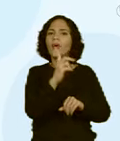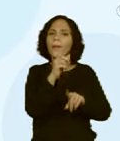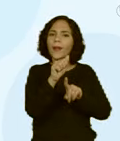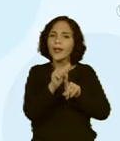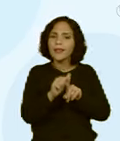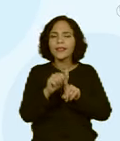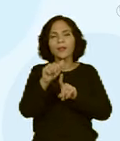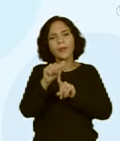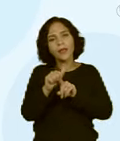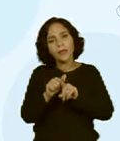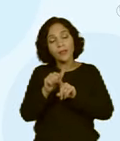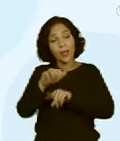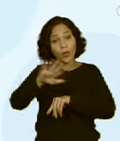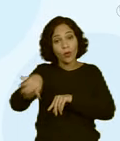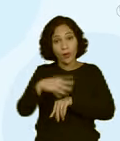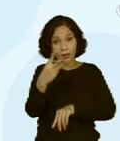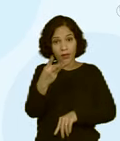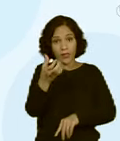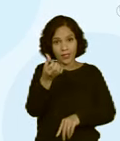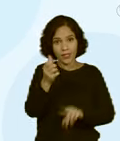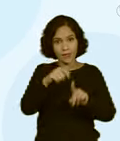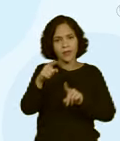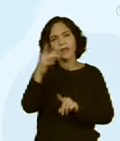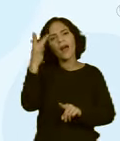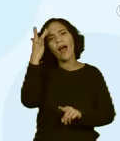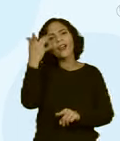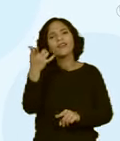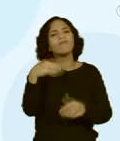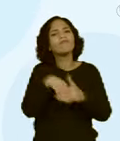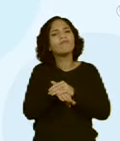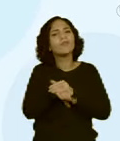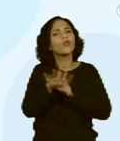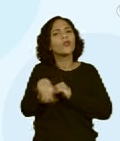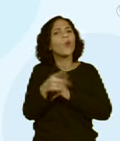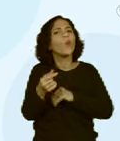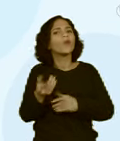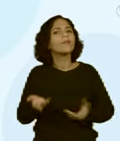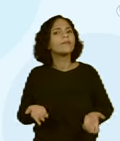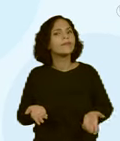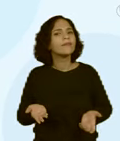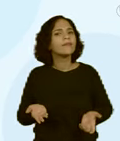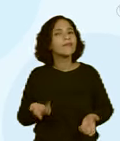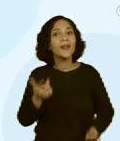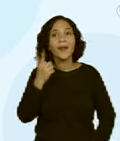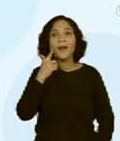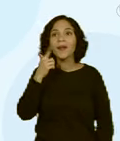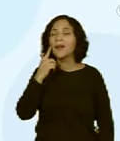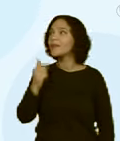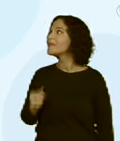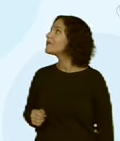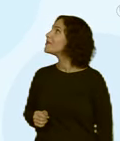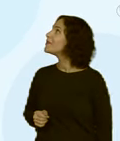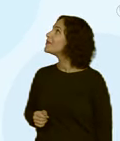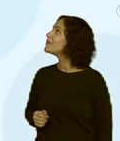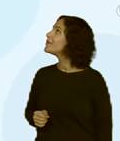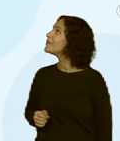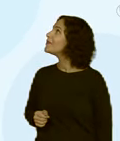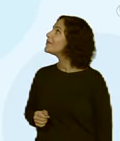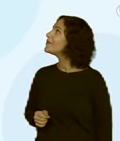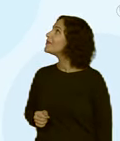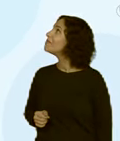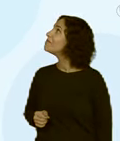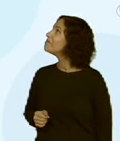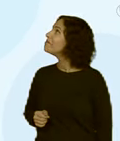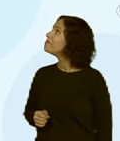Então, aqui, você vai ter... R 96,54,00. Certo?